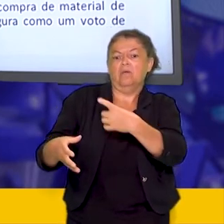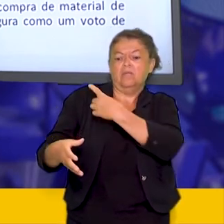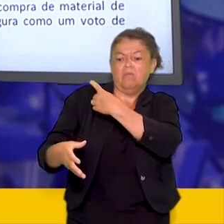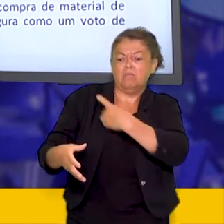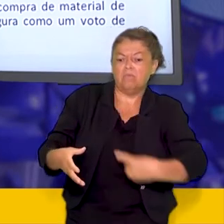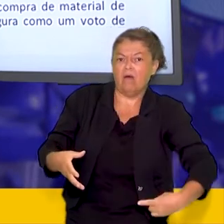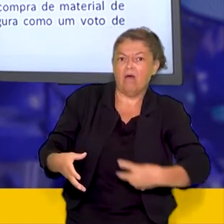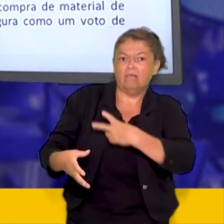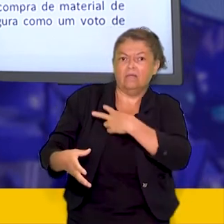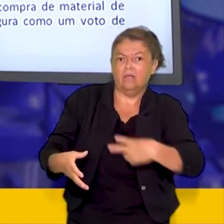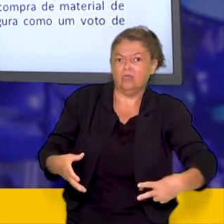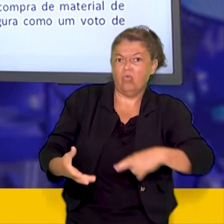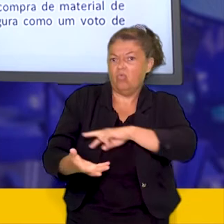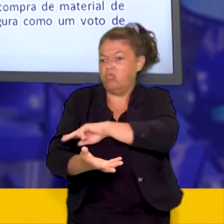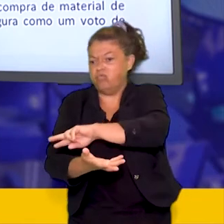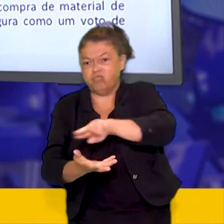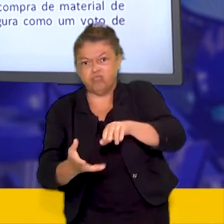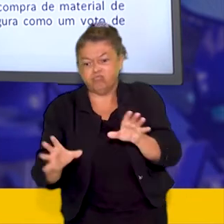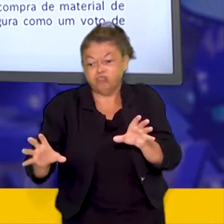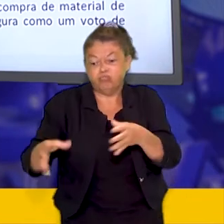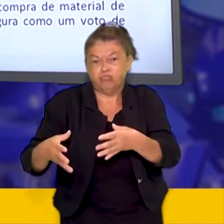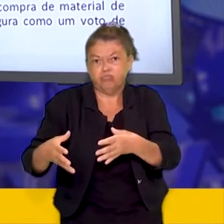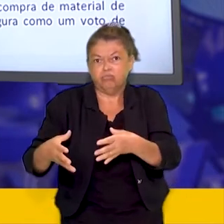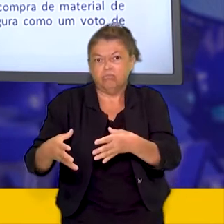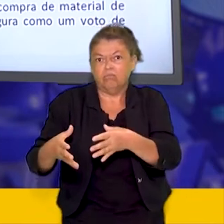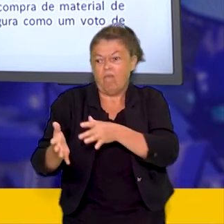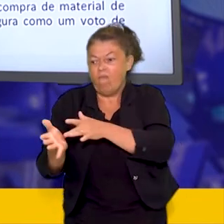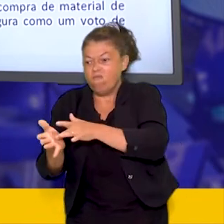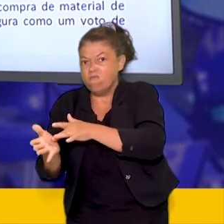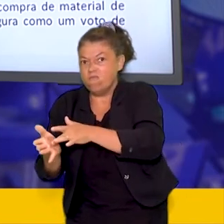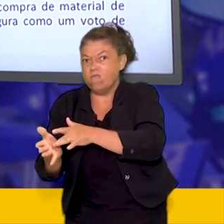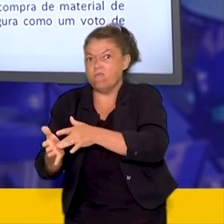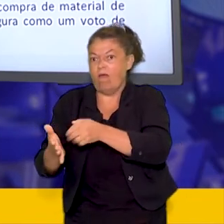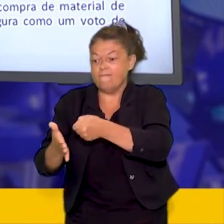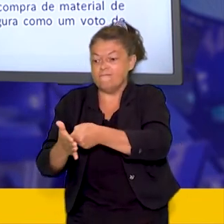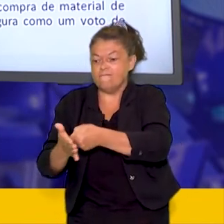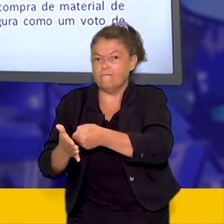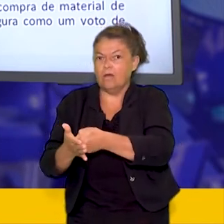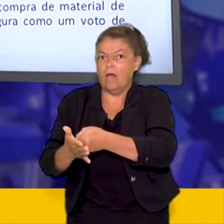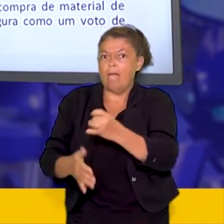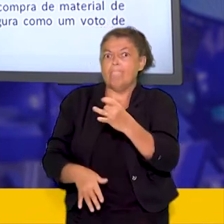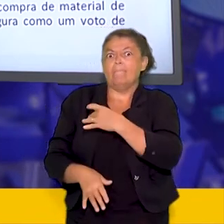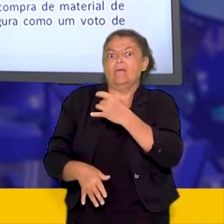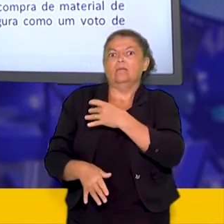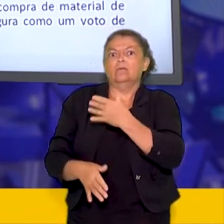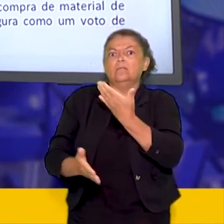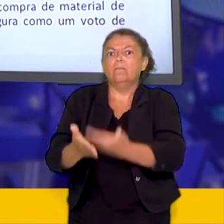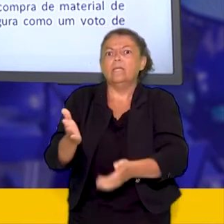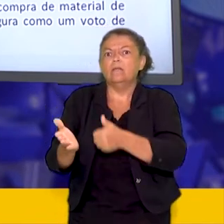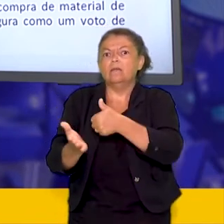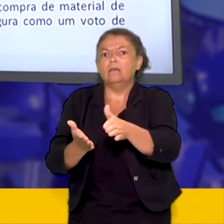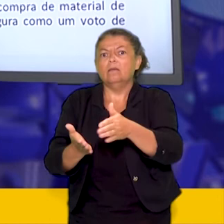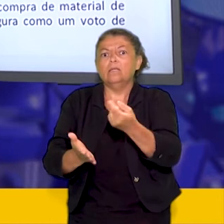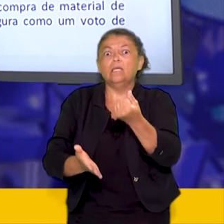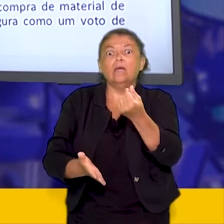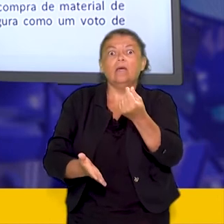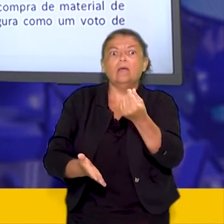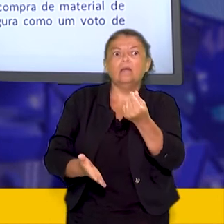o medo de se verem sem o emprego e consequentemente sem renda